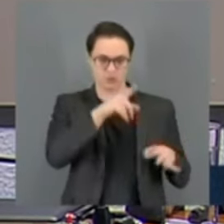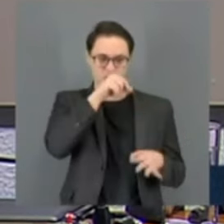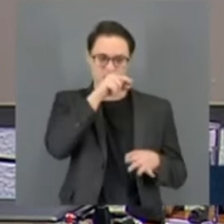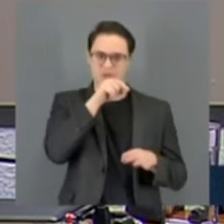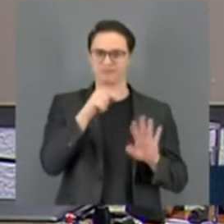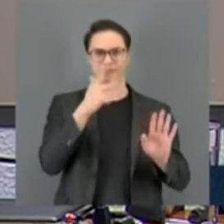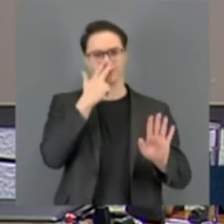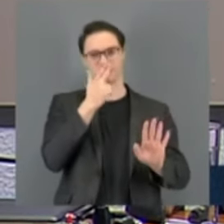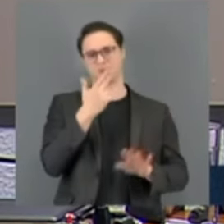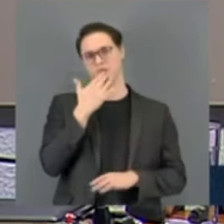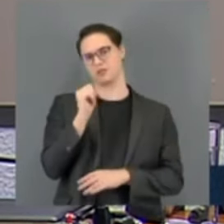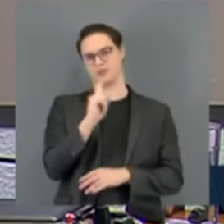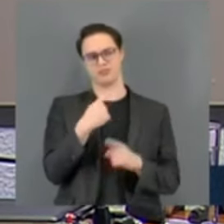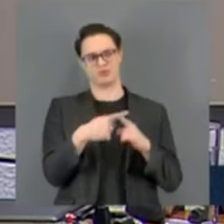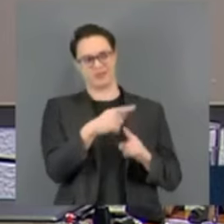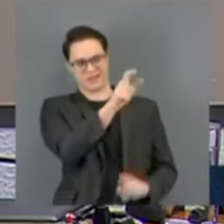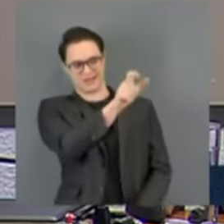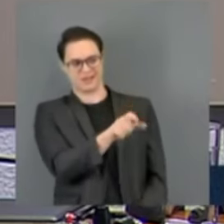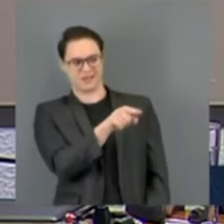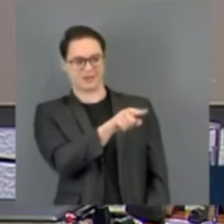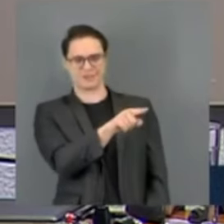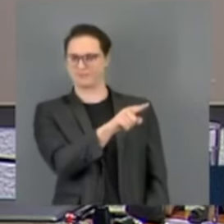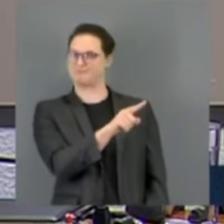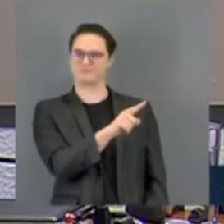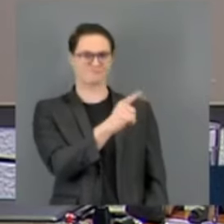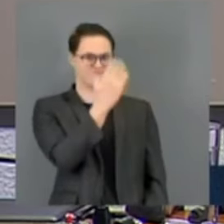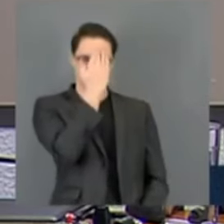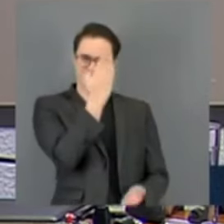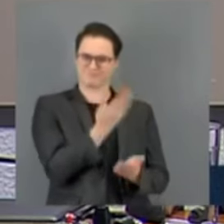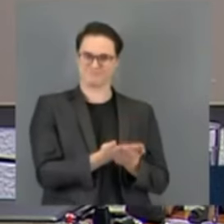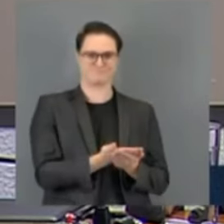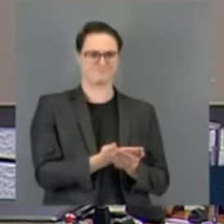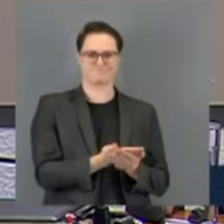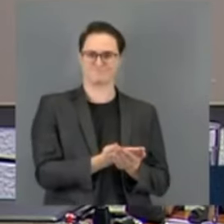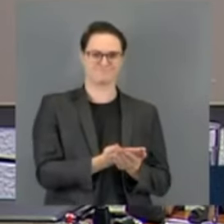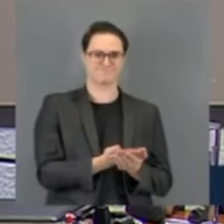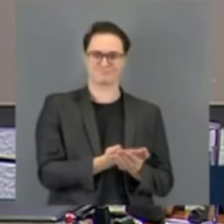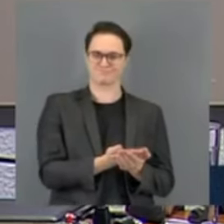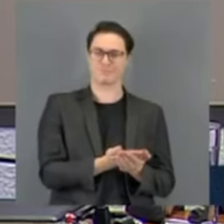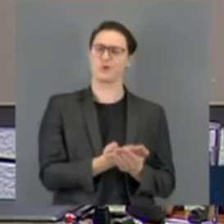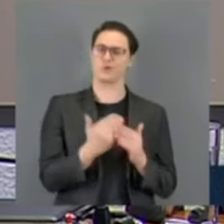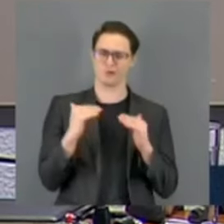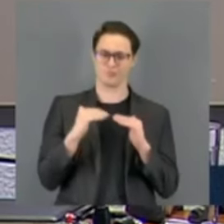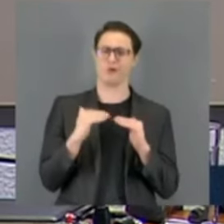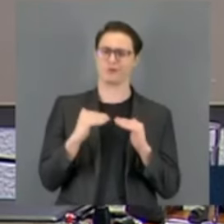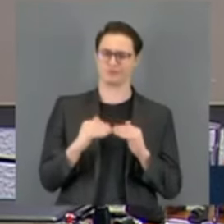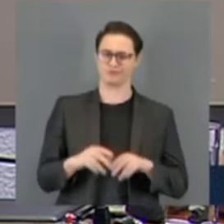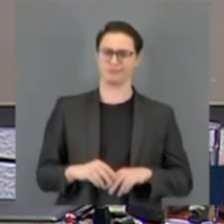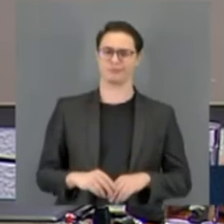fazer porque Felipe Neto não é uma pessoa confiável. E eu concordo com isso.